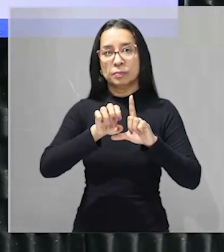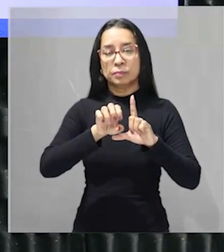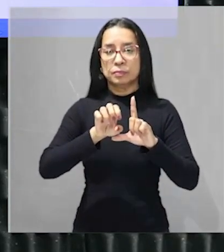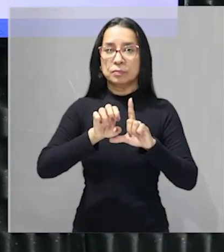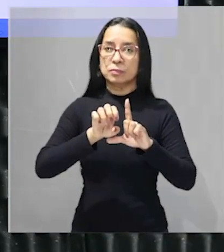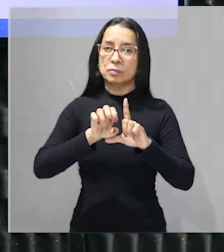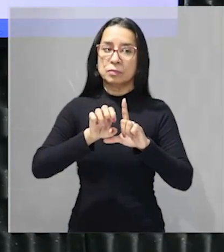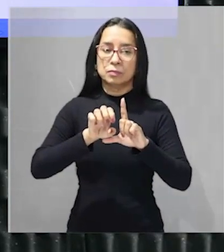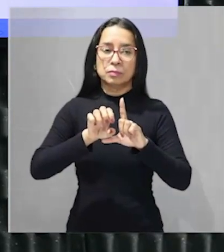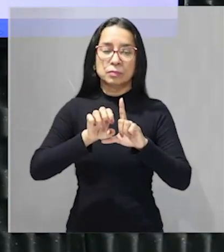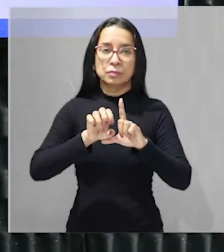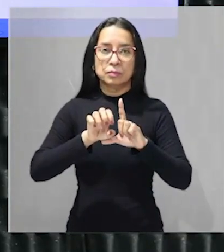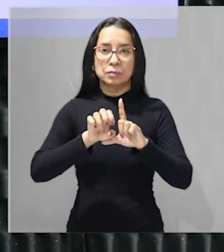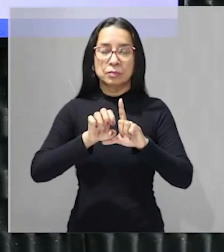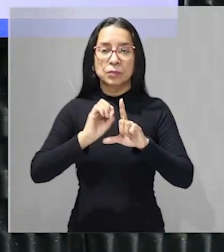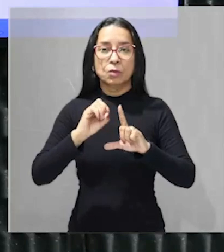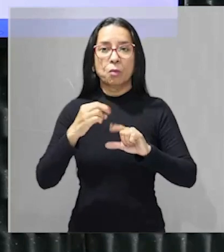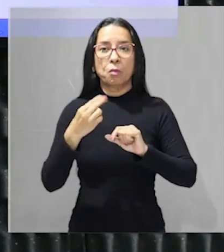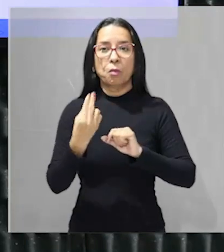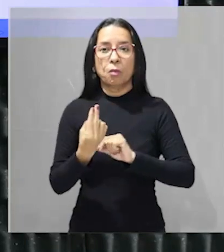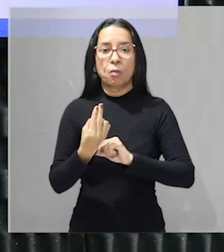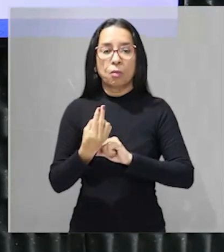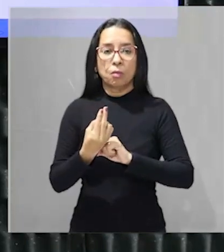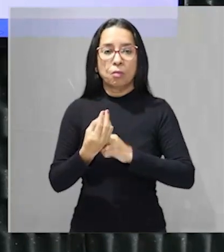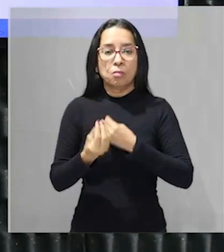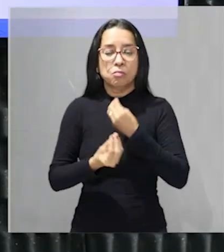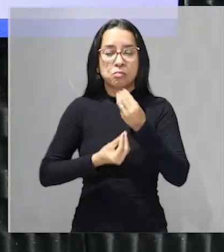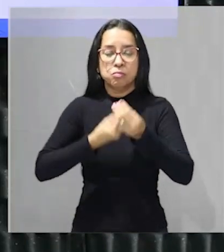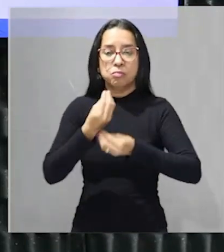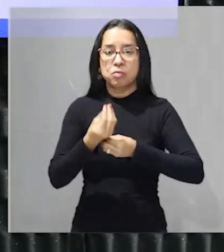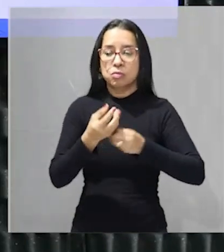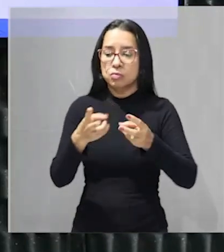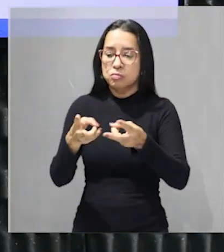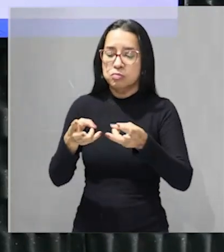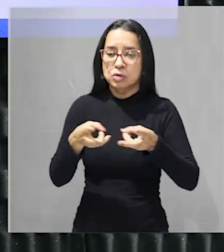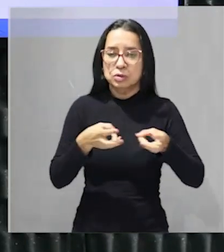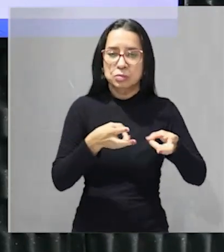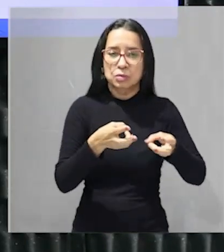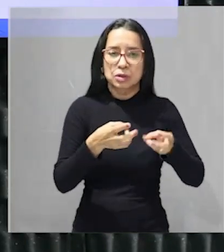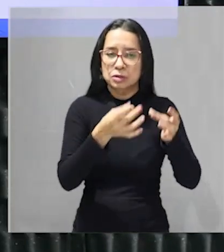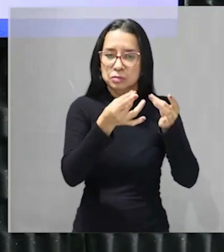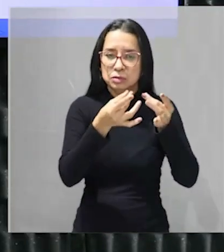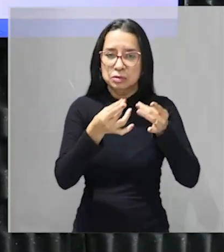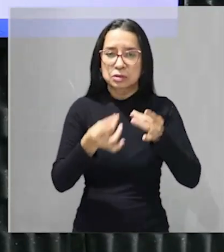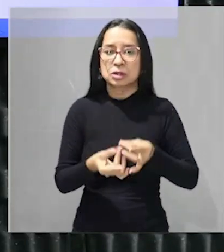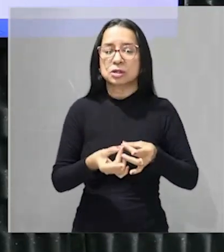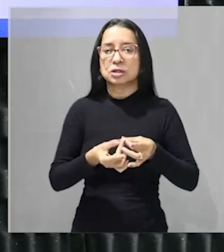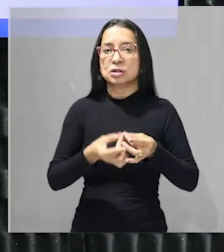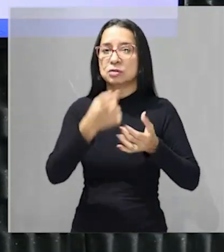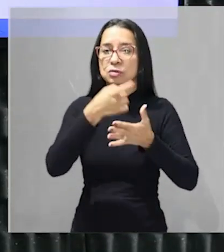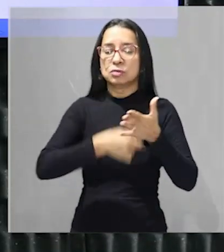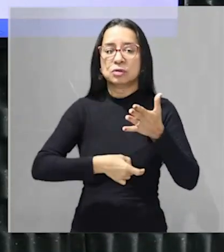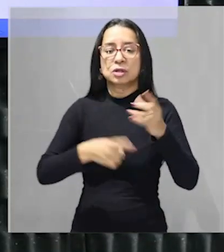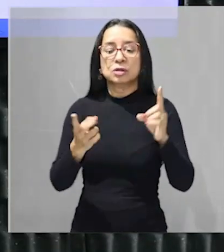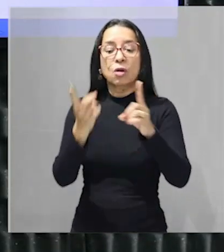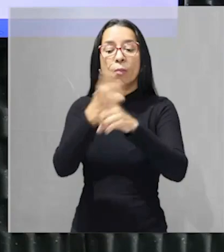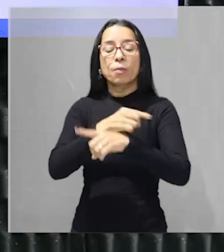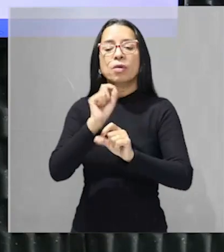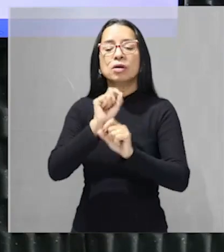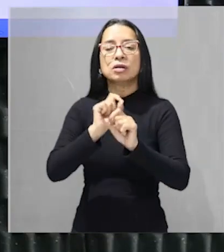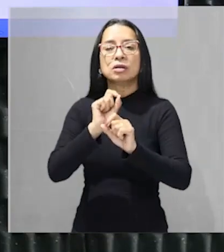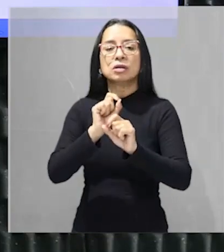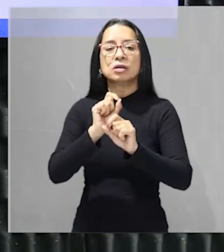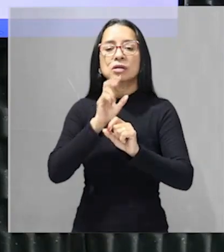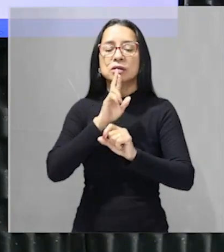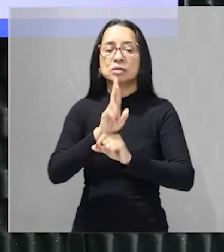recursos naturais ou seja galera o modo de exploração descrito no texto vai se opor a que dessas alternativas aqui vai